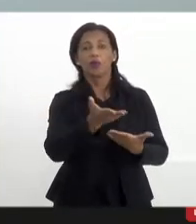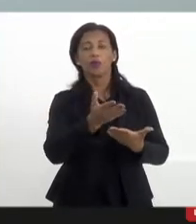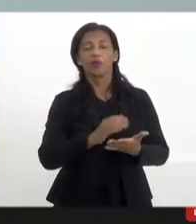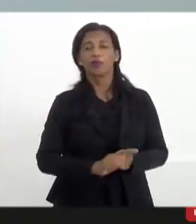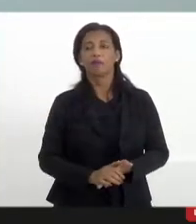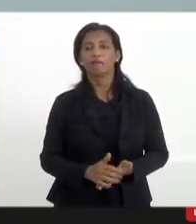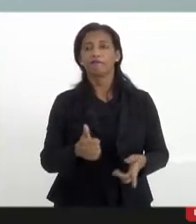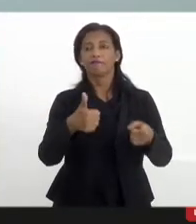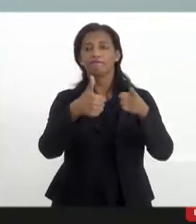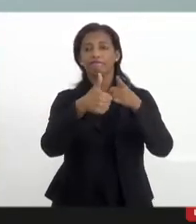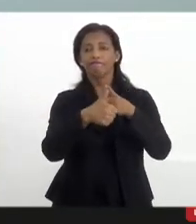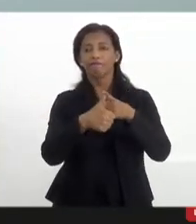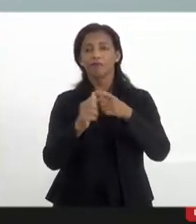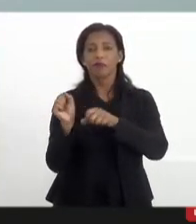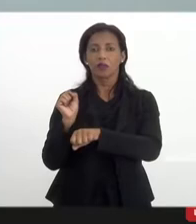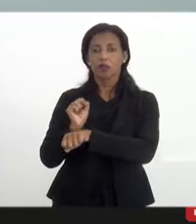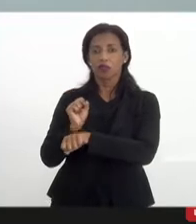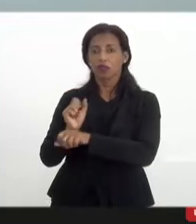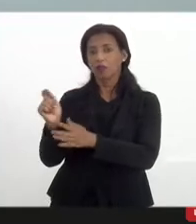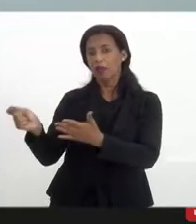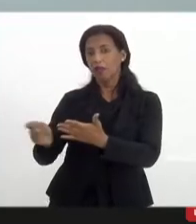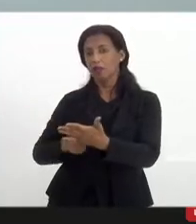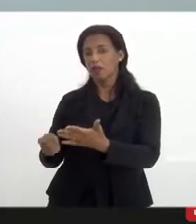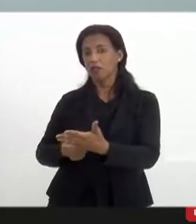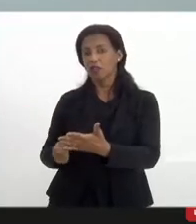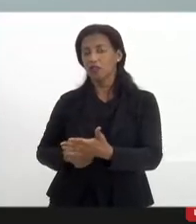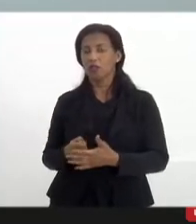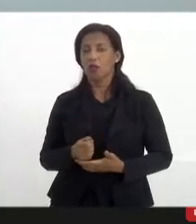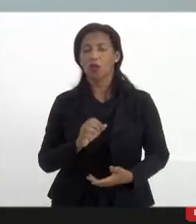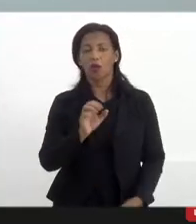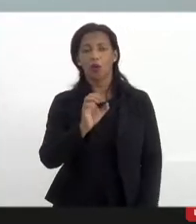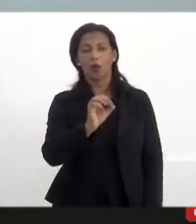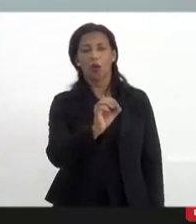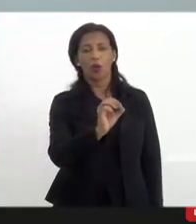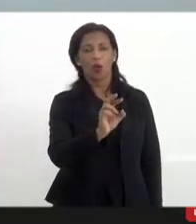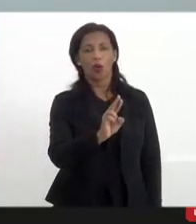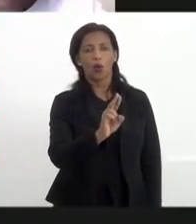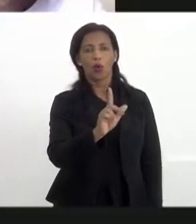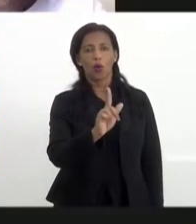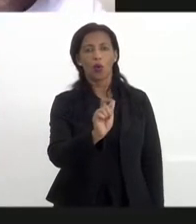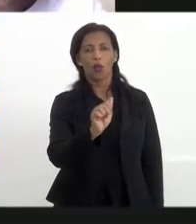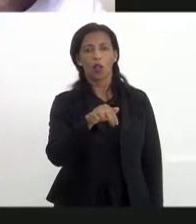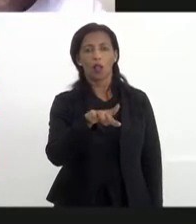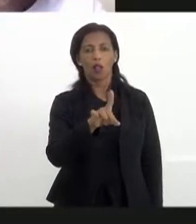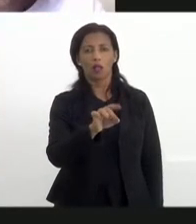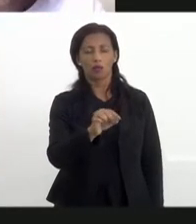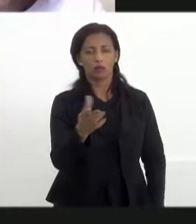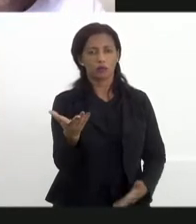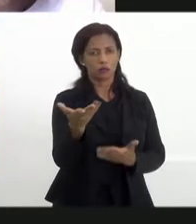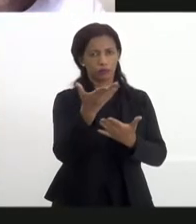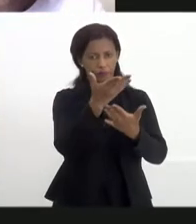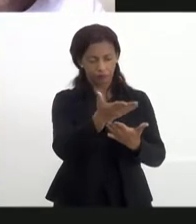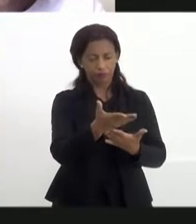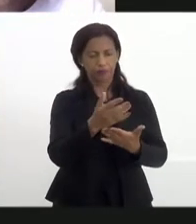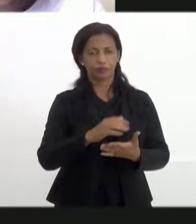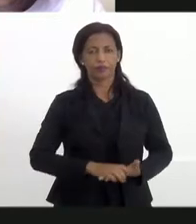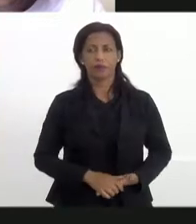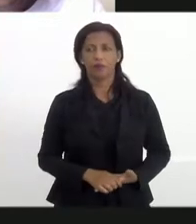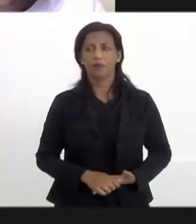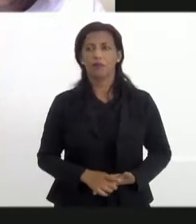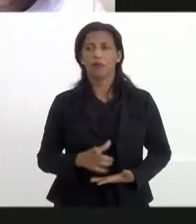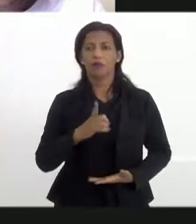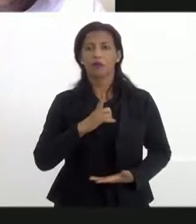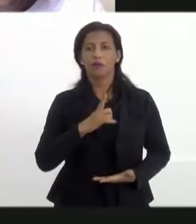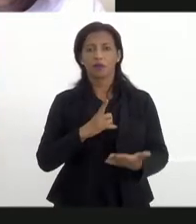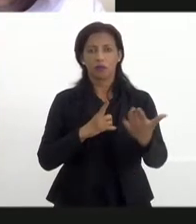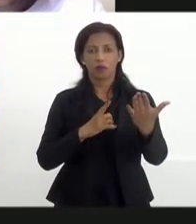em primeiro lugar, enquanto aguardamos as inscrições, ao Orlando Guilhom, falando pelo FNDC e pela Fale Rio. Orlando Guilhom, você